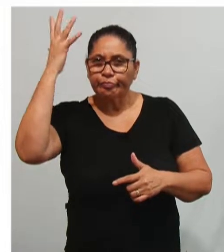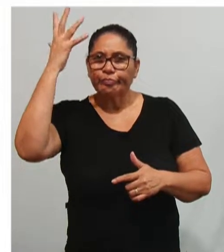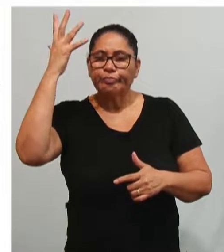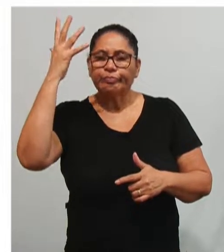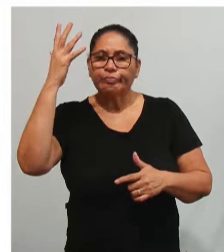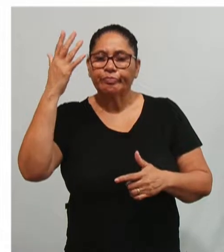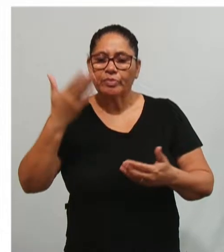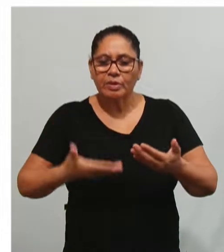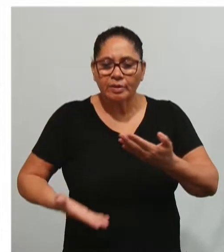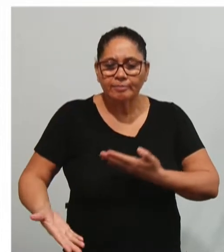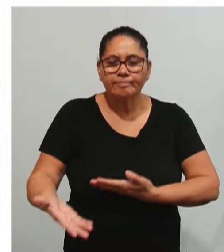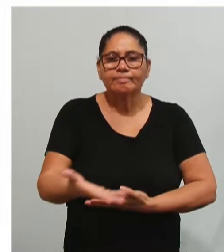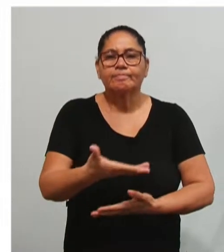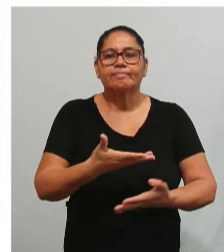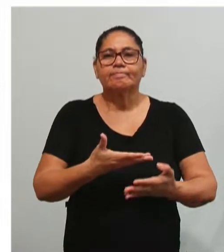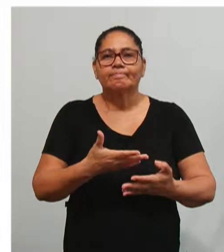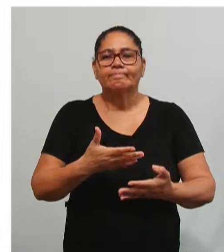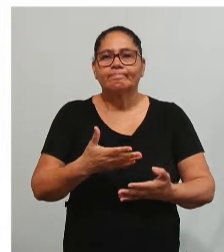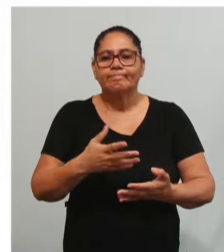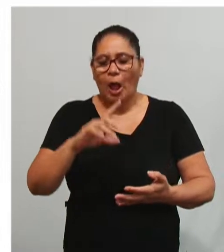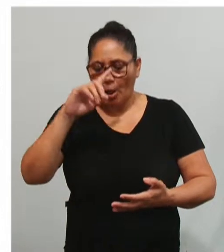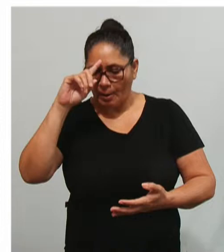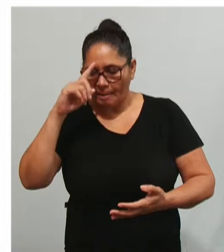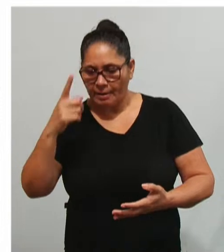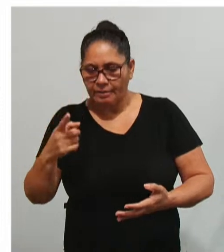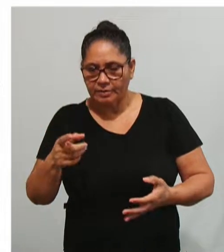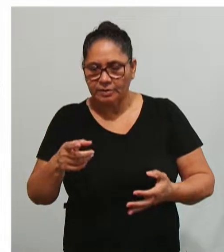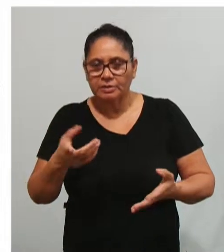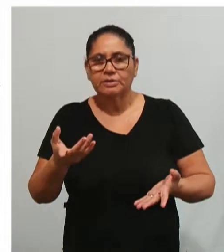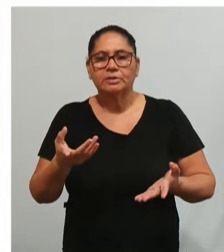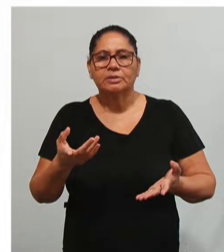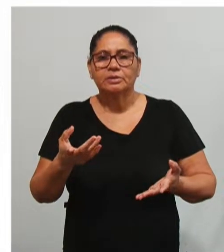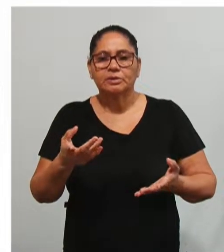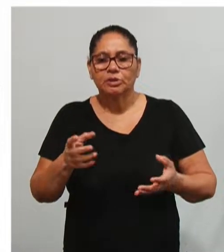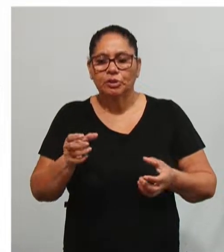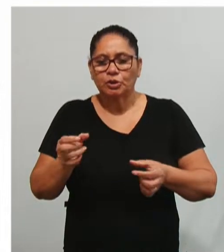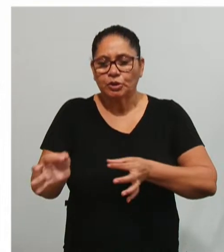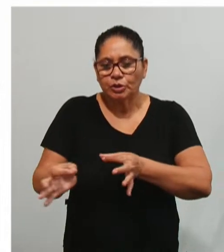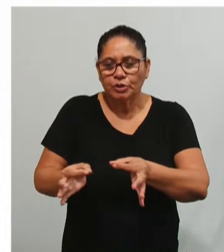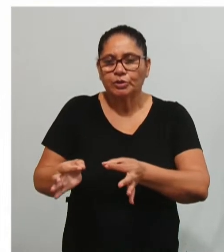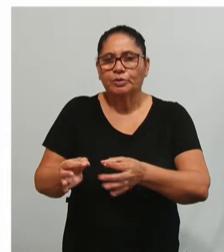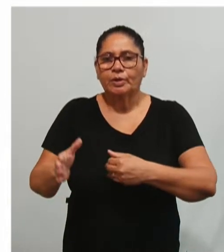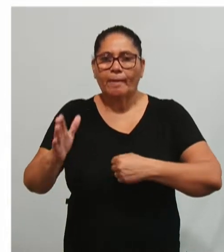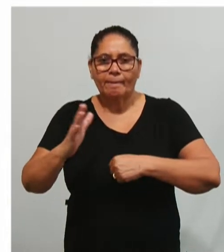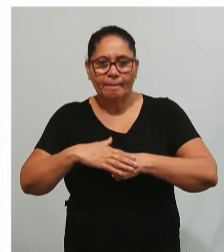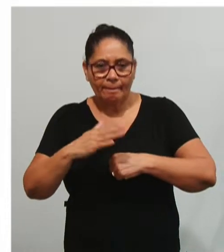atribuição de autoridade, coordenação e a ação.